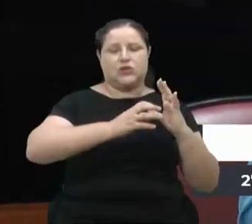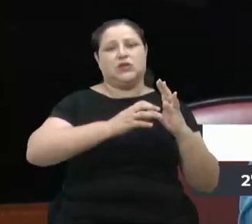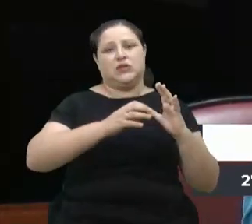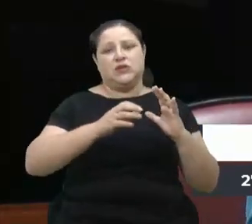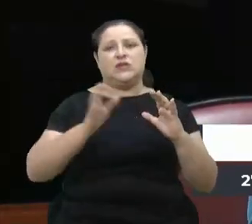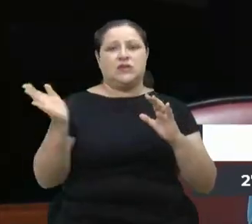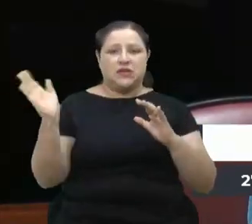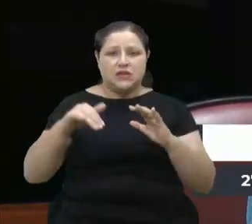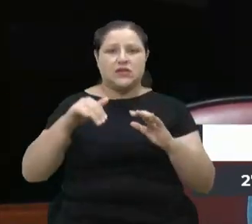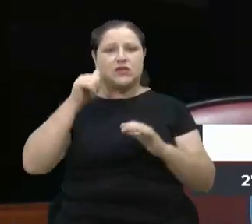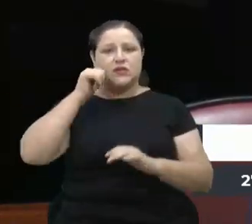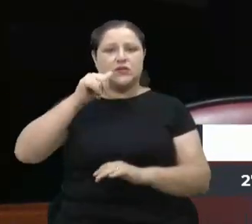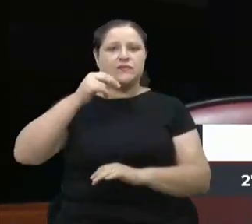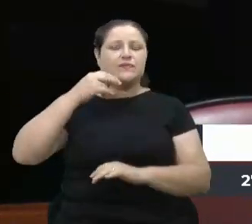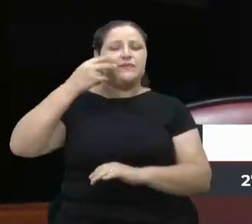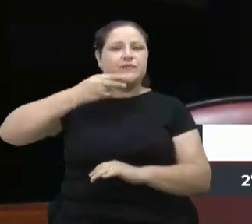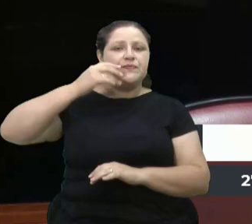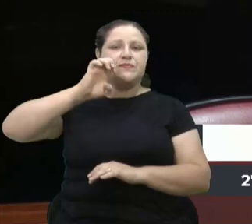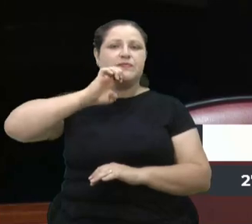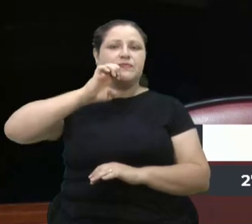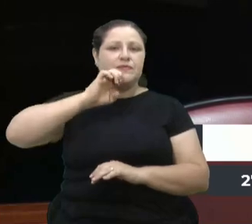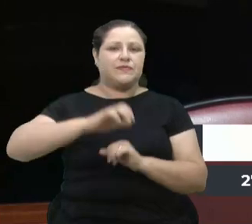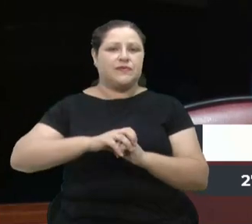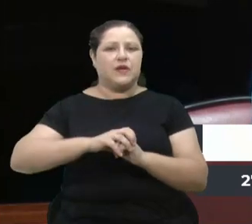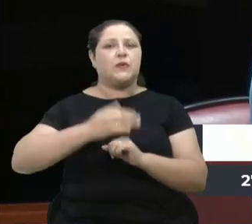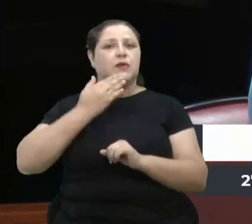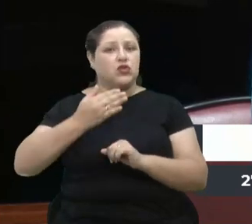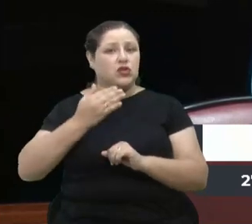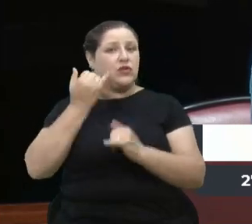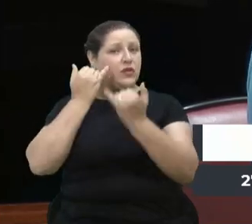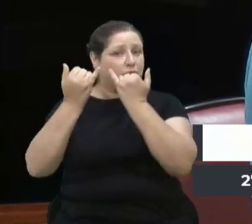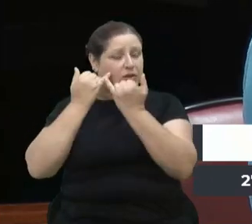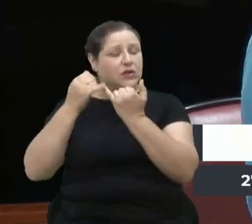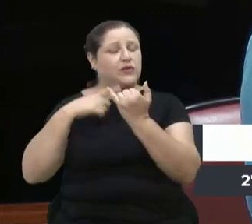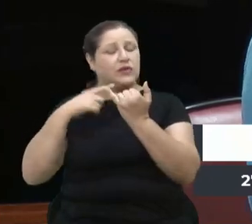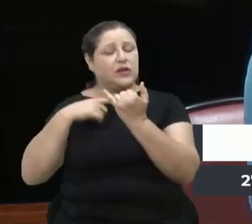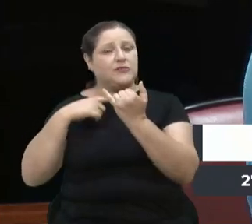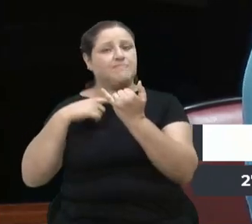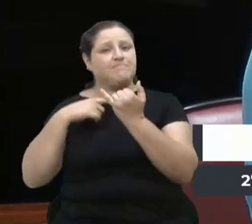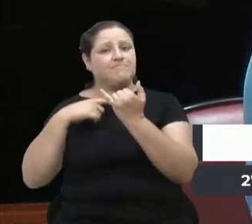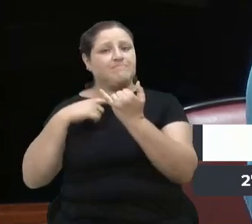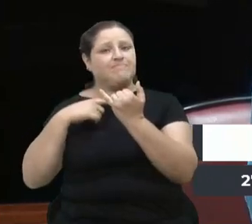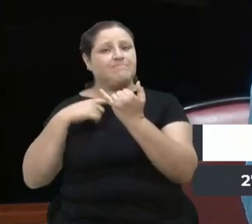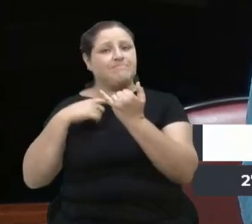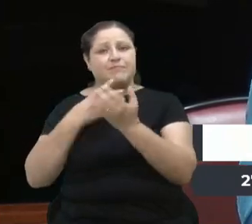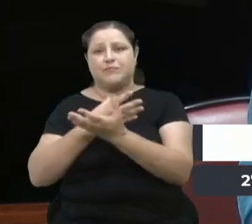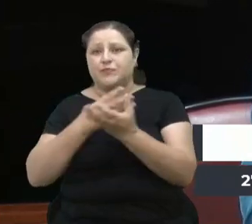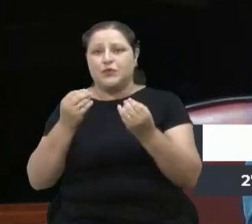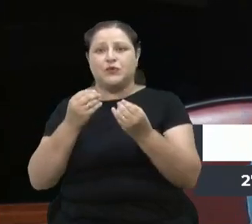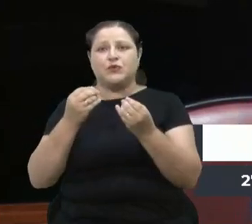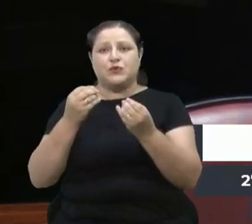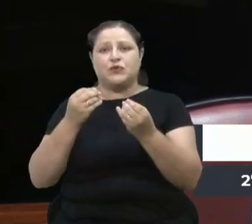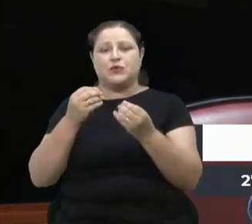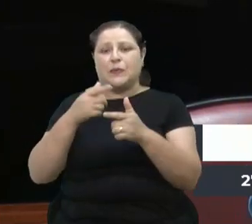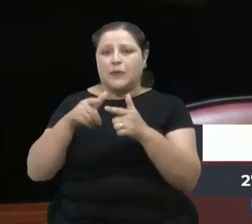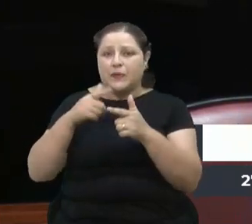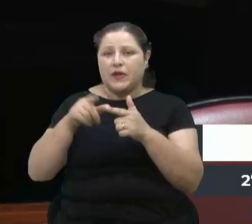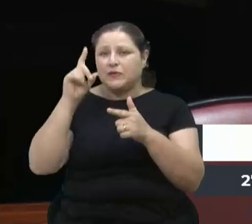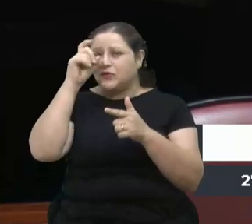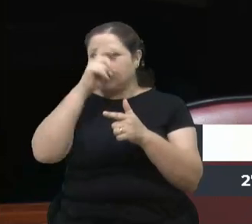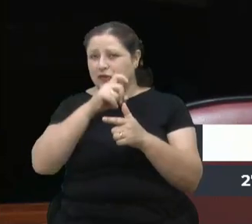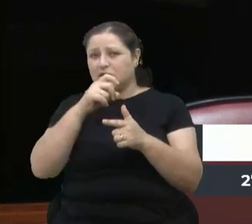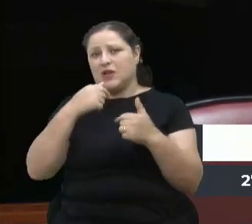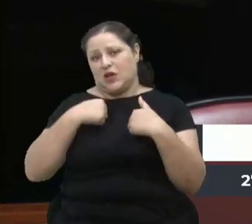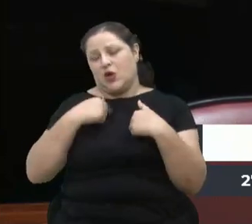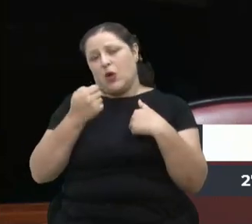vereadora Estela, ele realmente vem a encontro de muitas dificuldades, muitos problemas que nós, eu